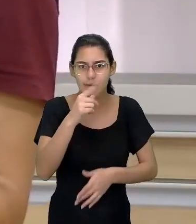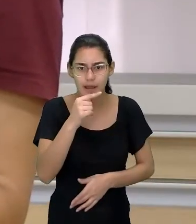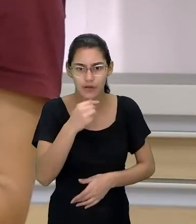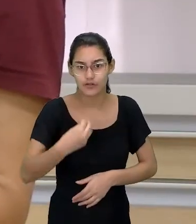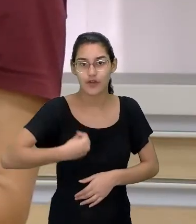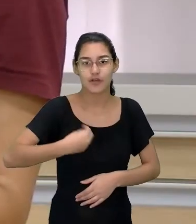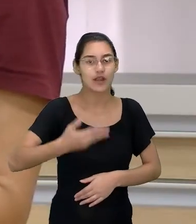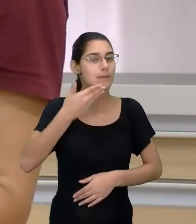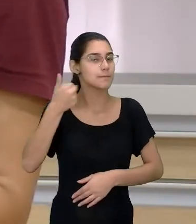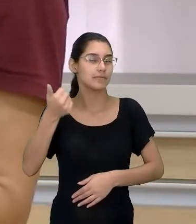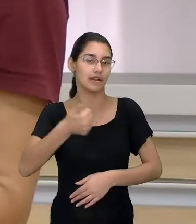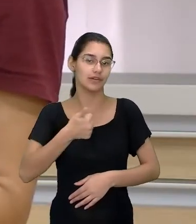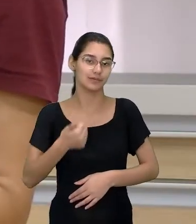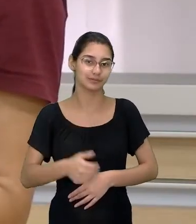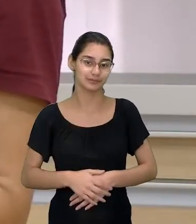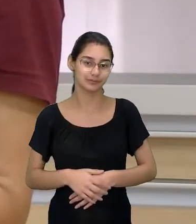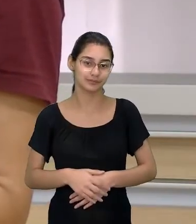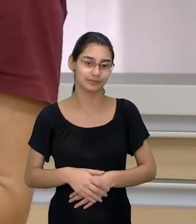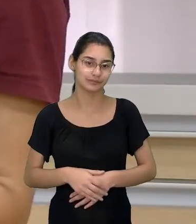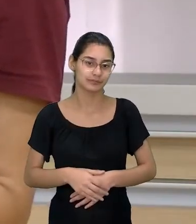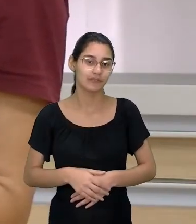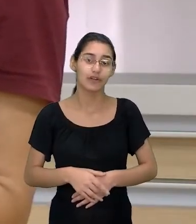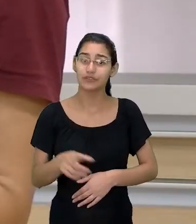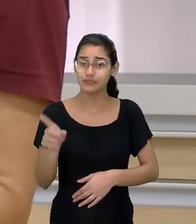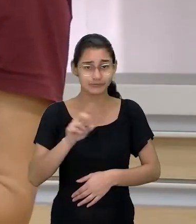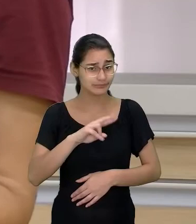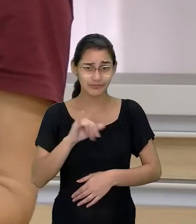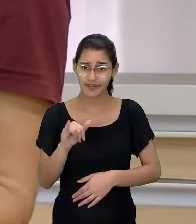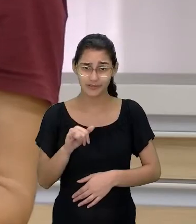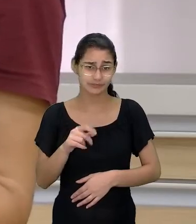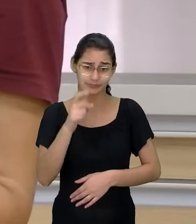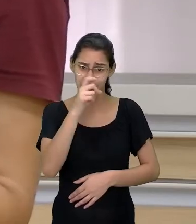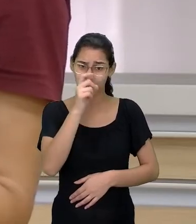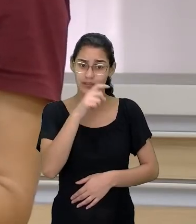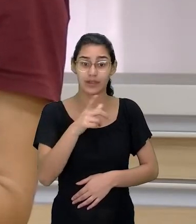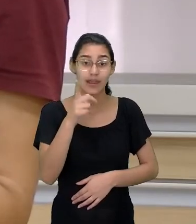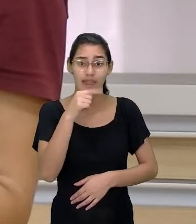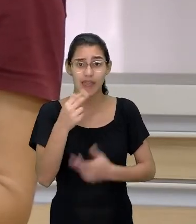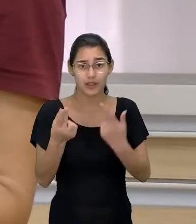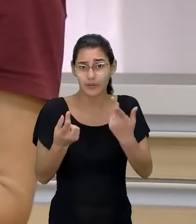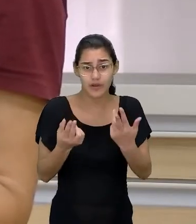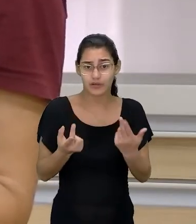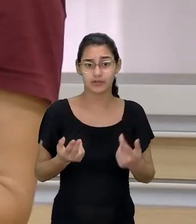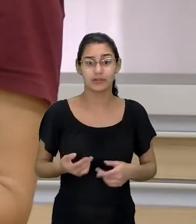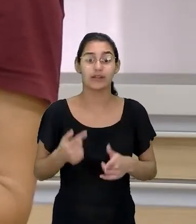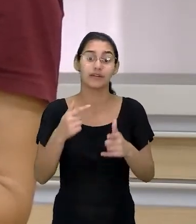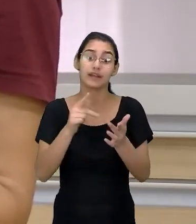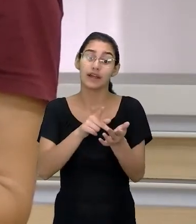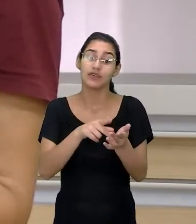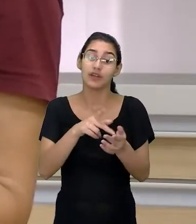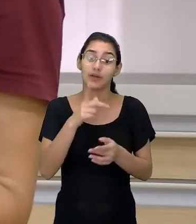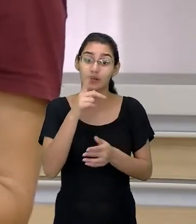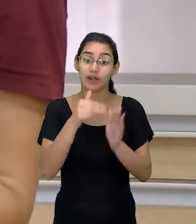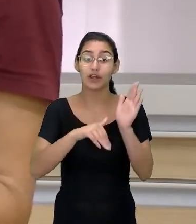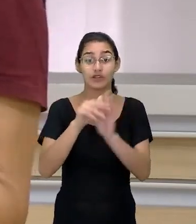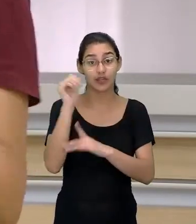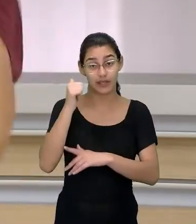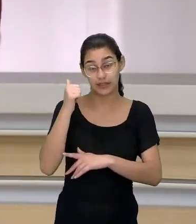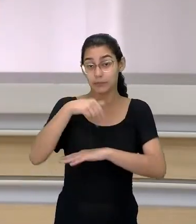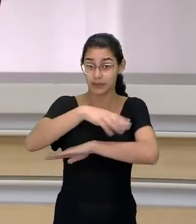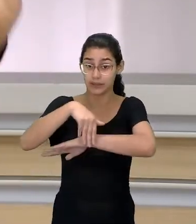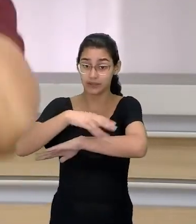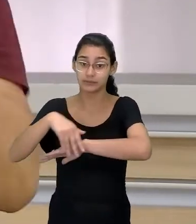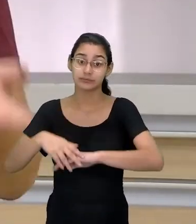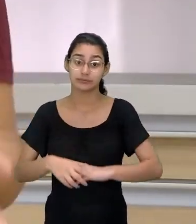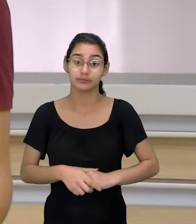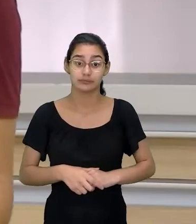sua vida vai ser melhor. Não vai ser melhor. Tipo, mano, é água como qualquer outra. Na verdade, foi uma garrafinha que eu enchi no bebedouro aqui no pátio.